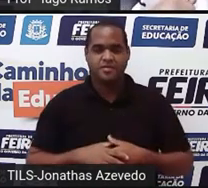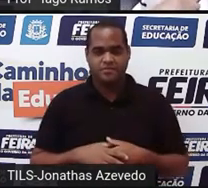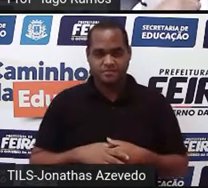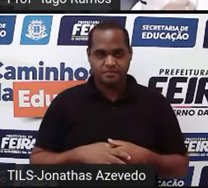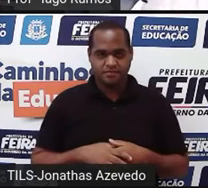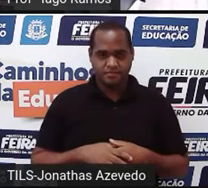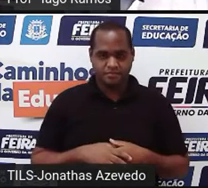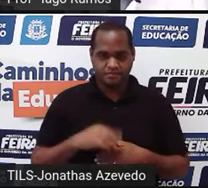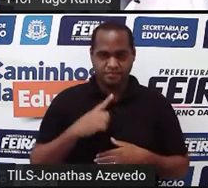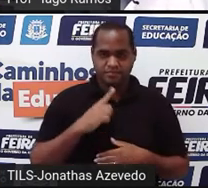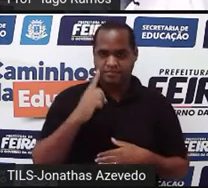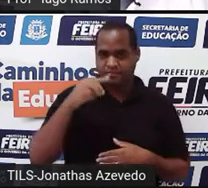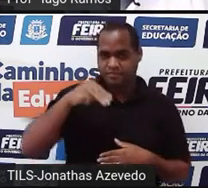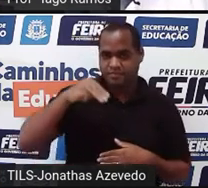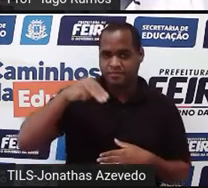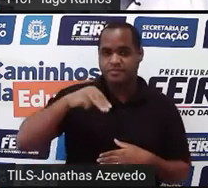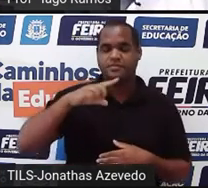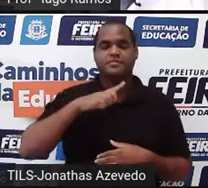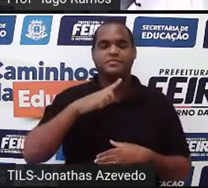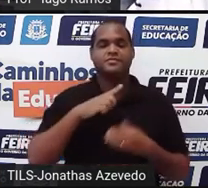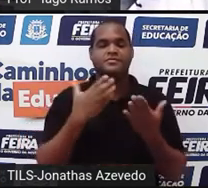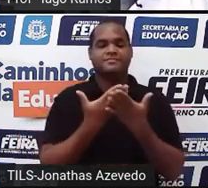Esse tempo é de 1 minutinho, tá bom?